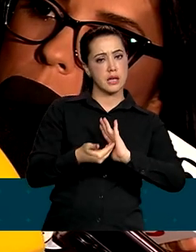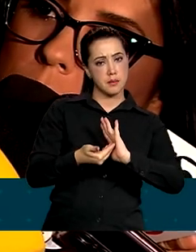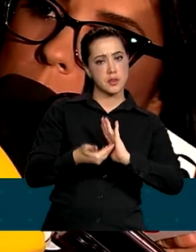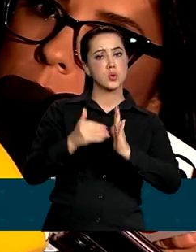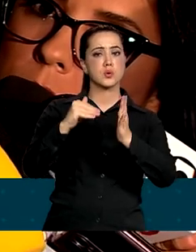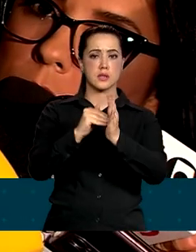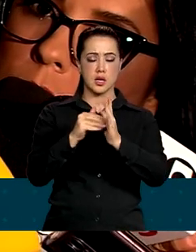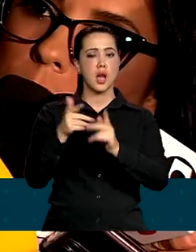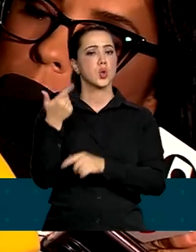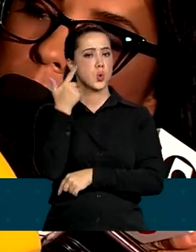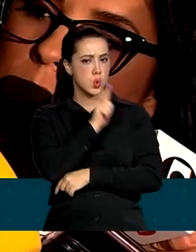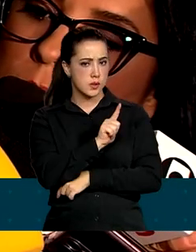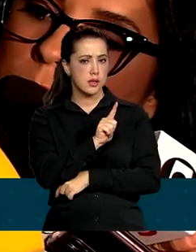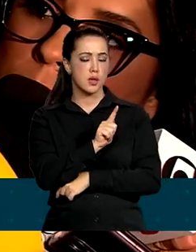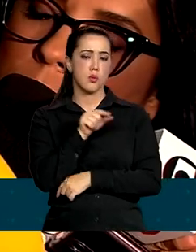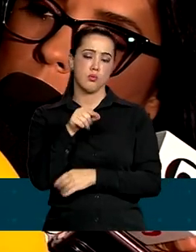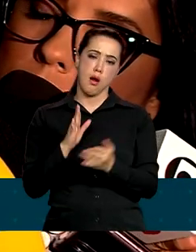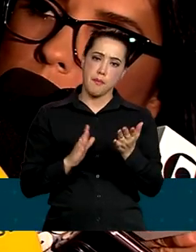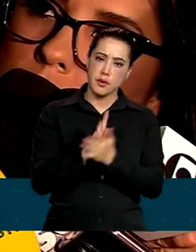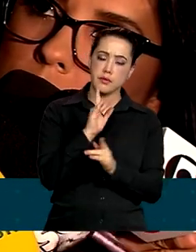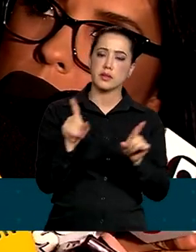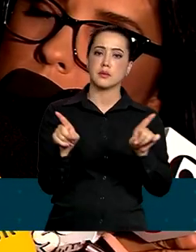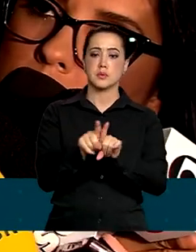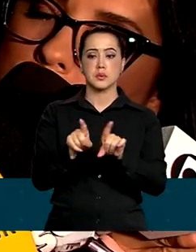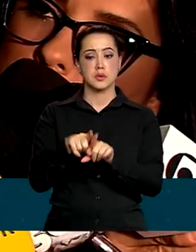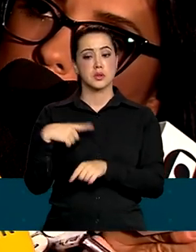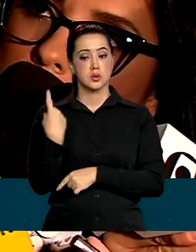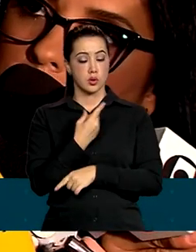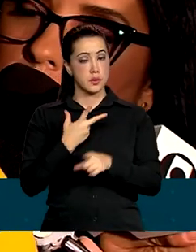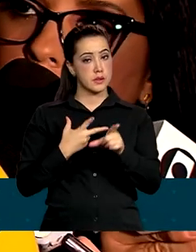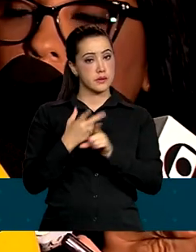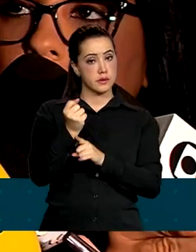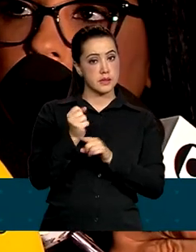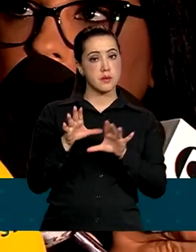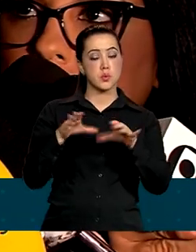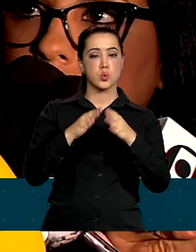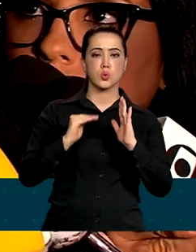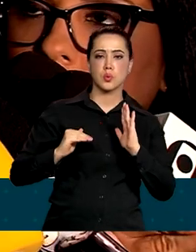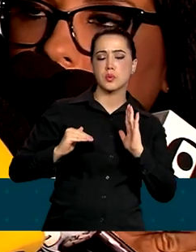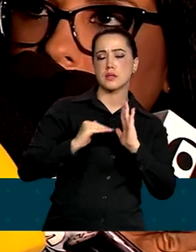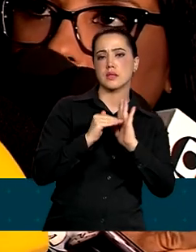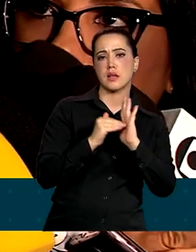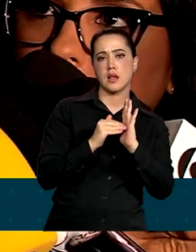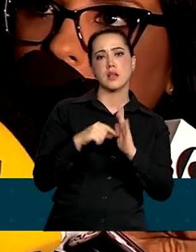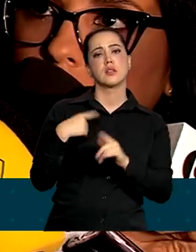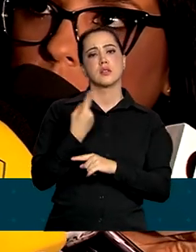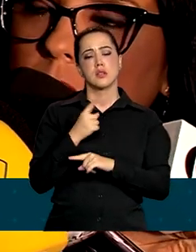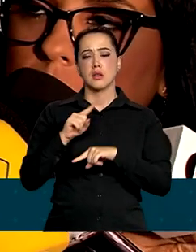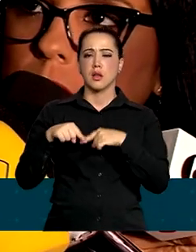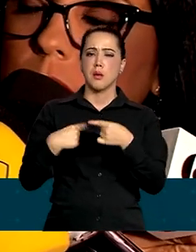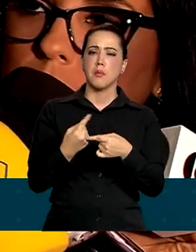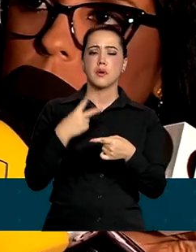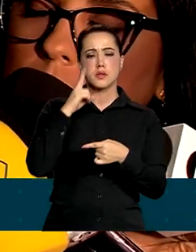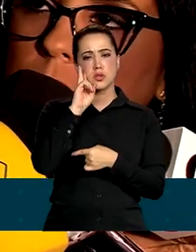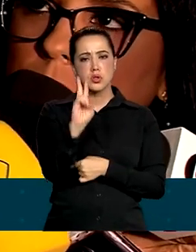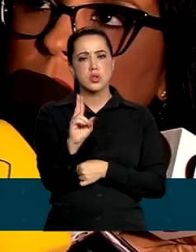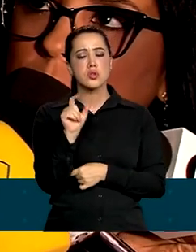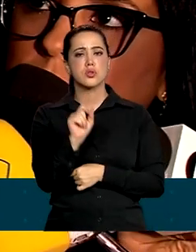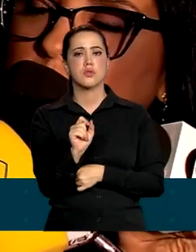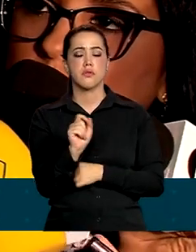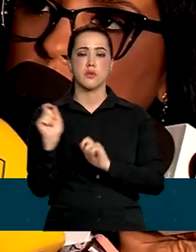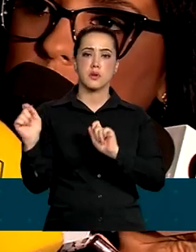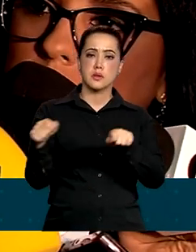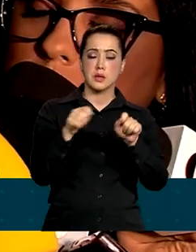conseguiu votar e aprovar. Nós ganhamos a eleição do Senado, nós passamos a dominar na Câmara